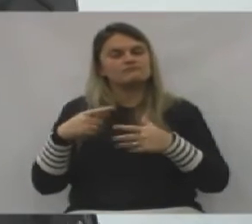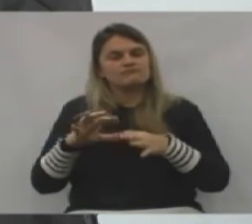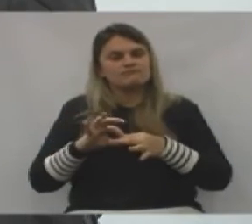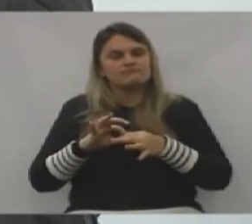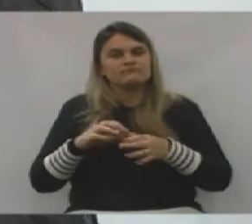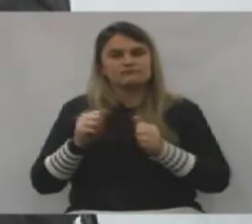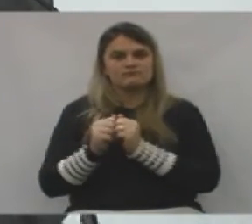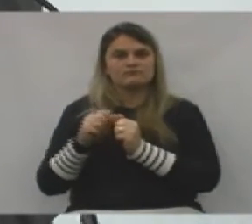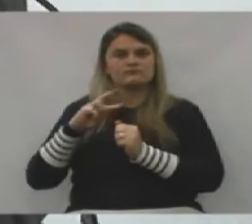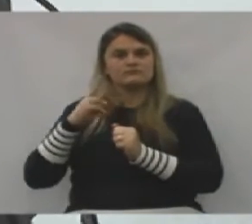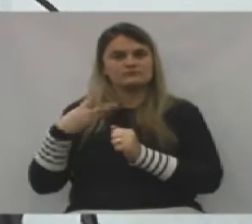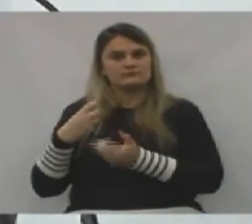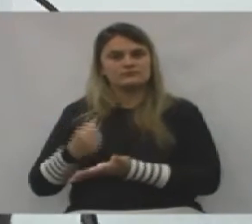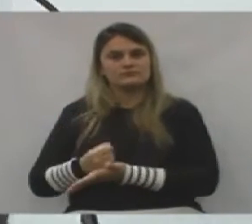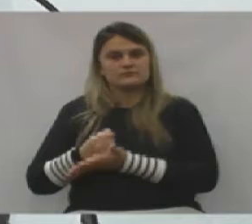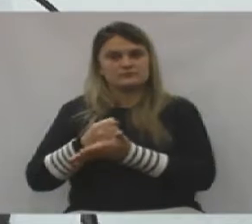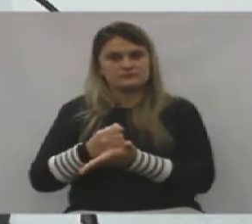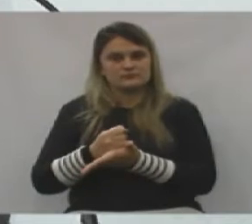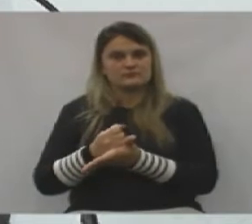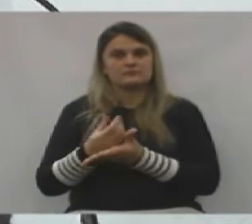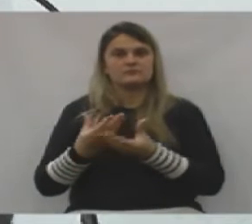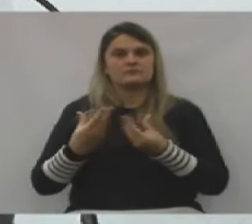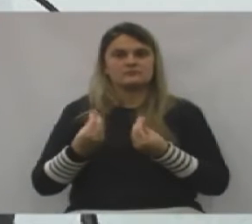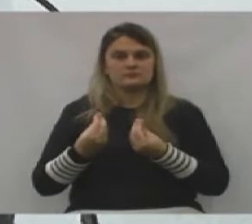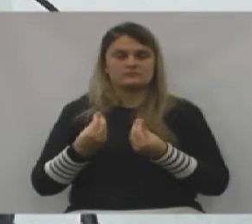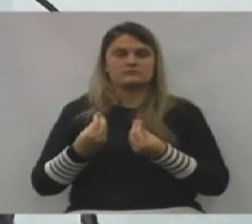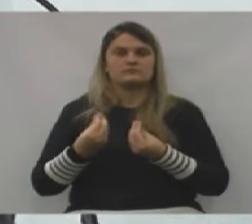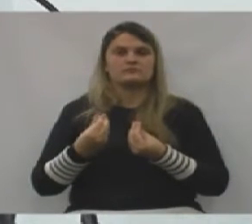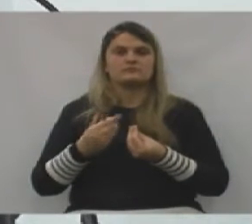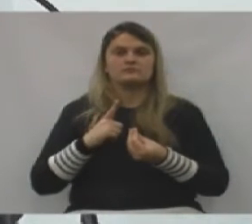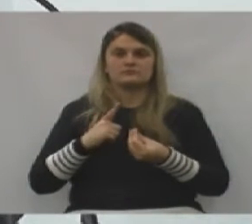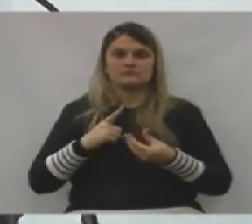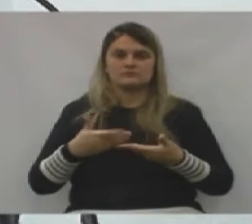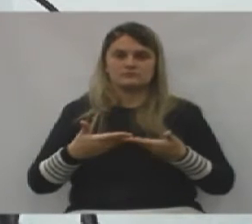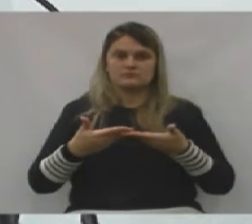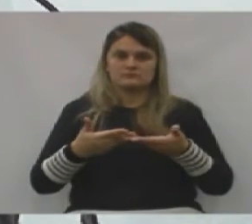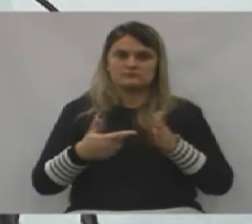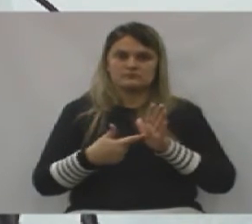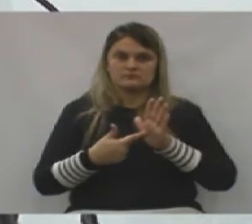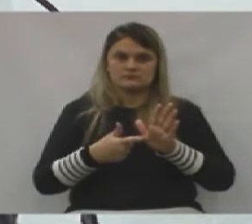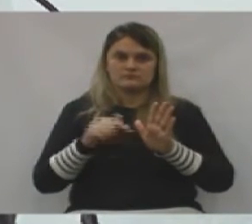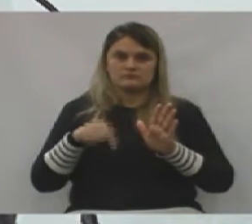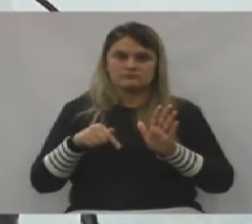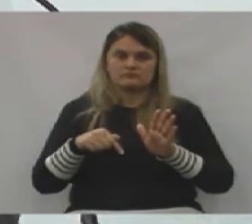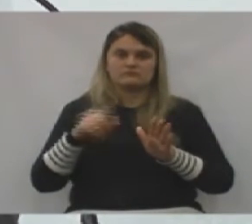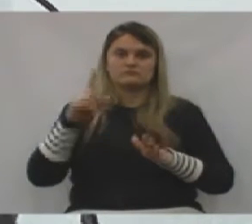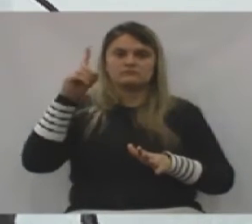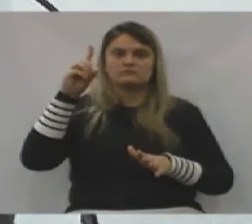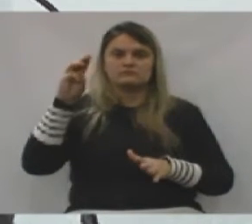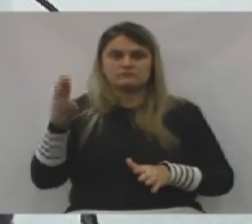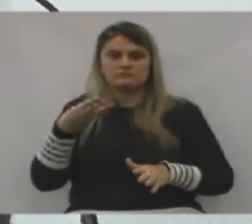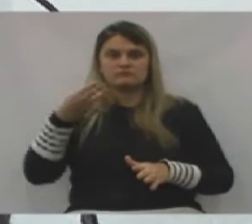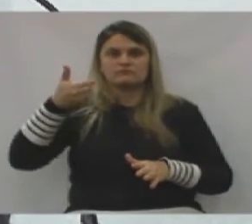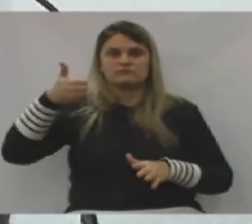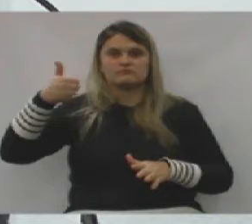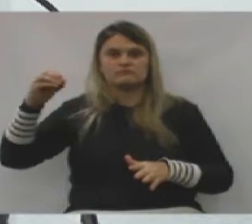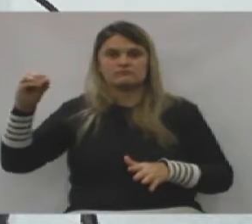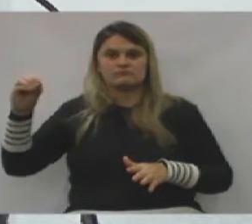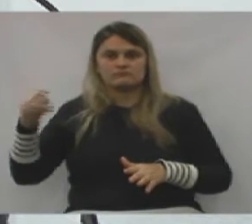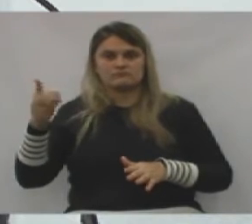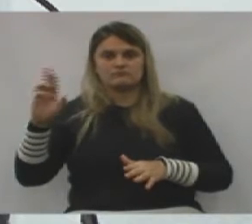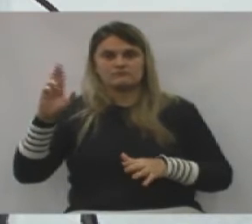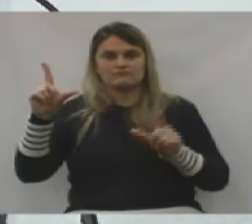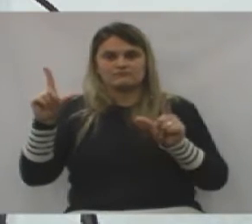vocês, vereadores, estão nos apoiando, e muito, dando essa demonstração aqui, um milhão e cem mil reais economizados.